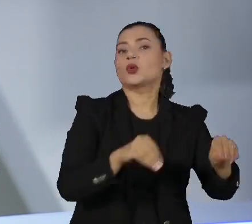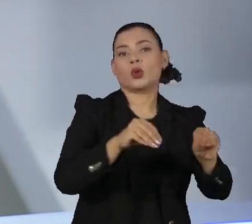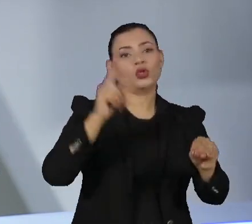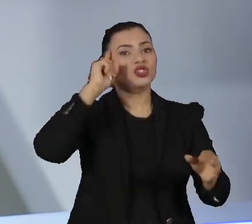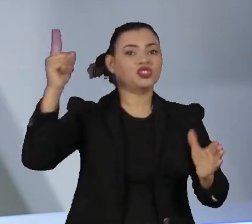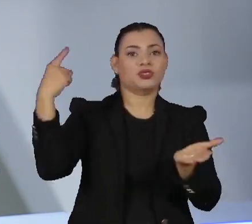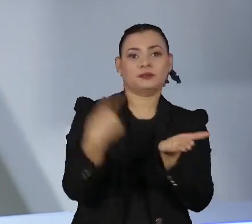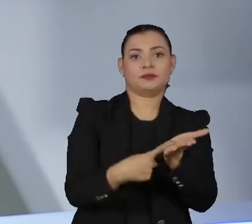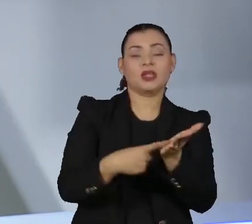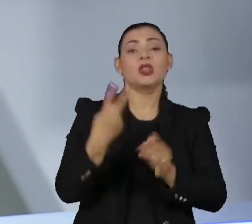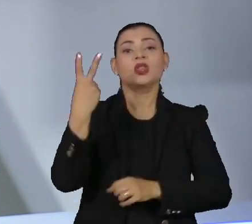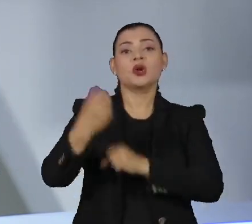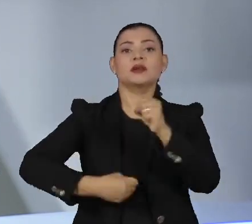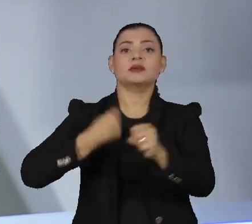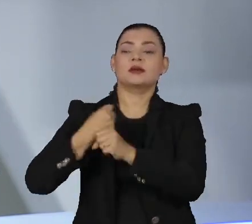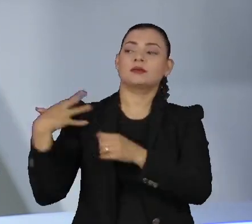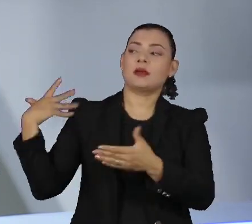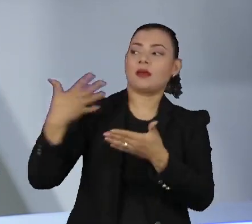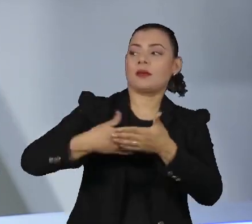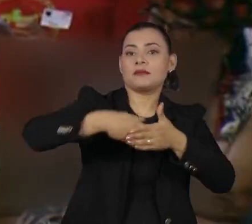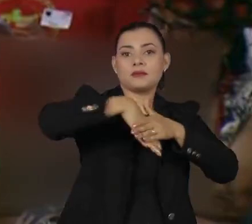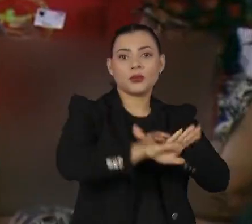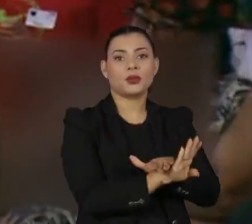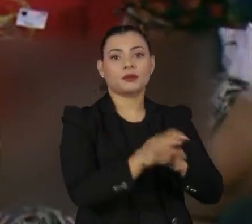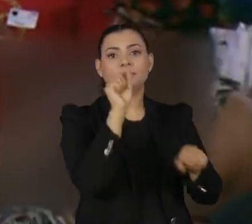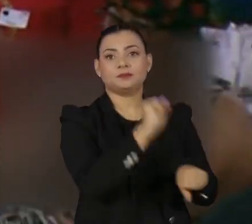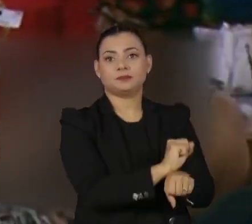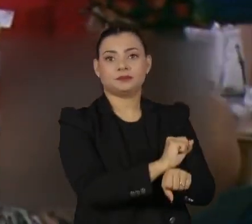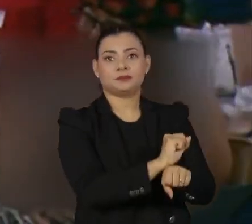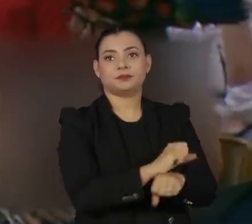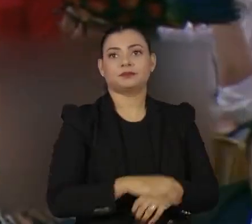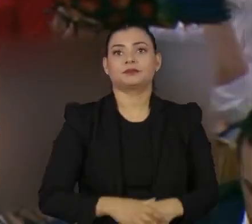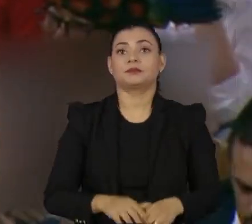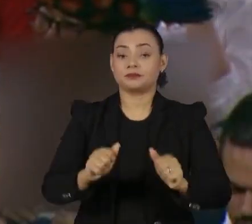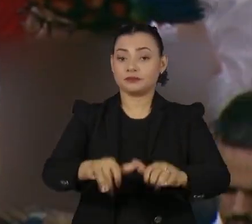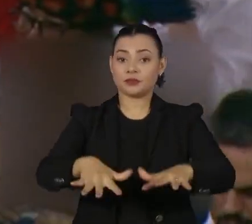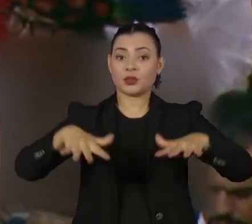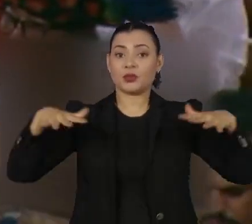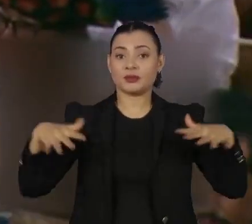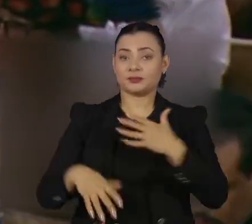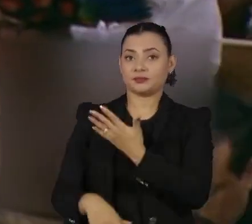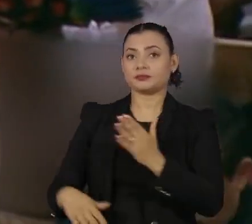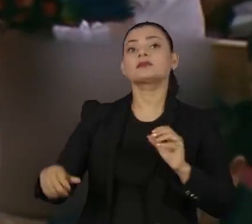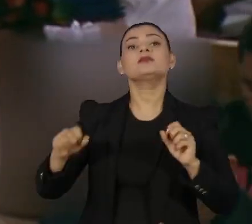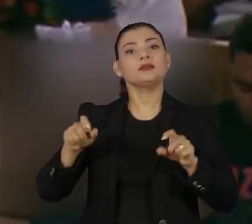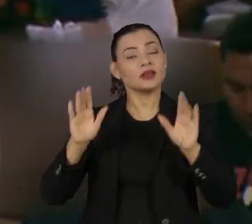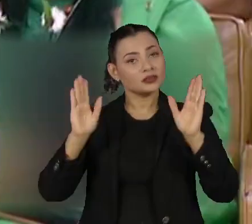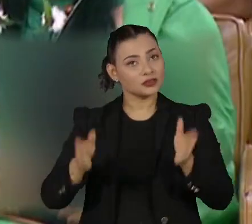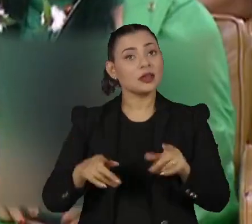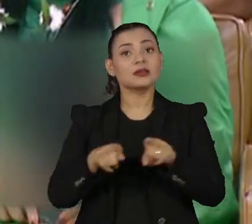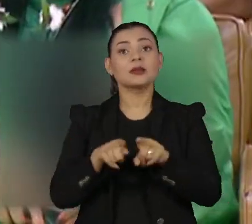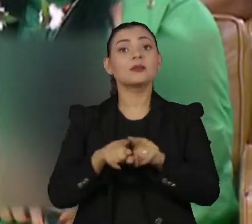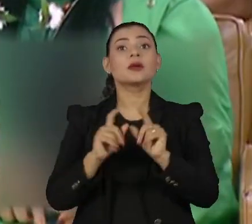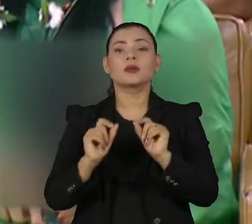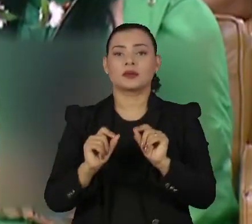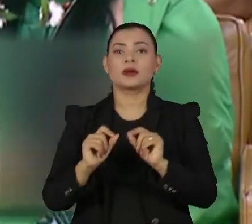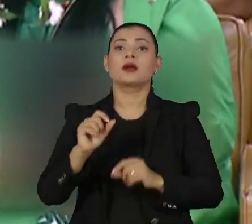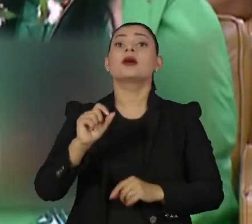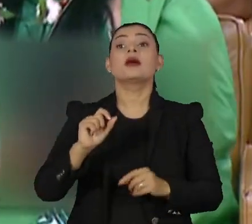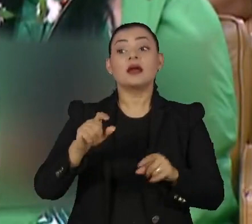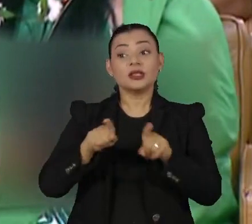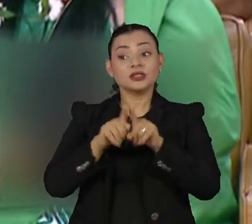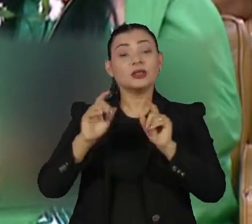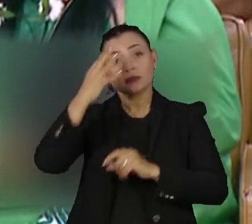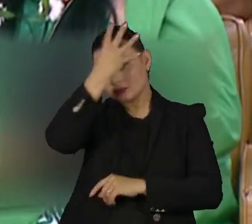depois de quase dois anos de paralisação. Na plateia do plenário do Supremo Tribunal Federal, acompanharam a